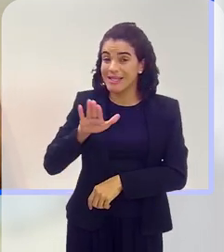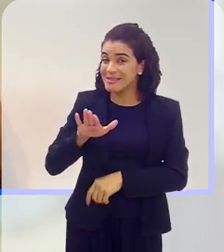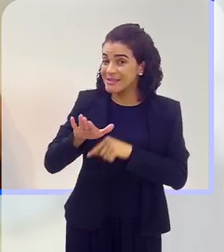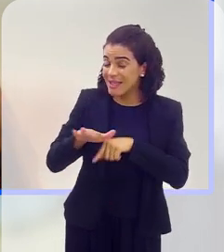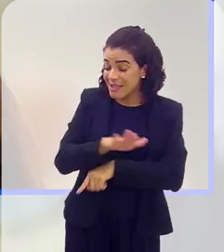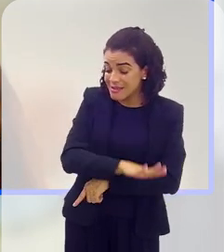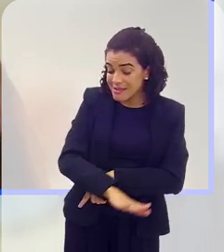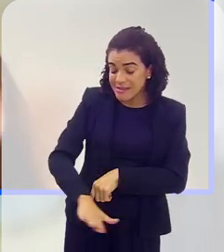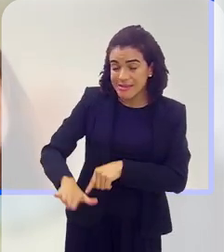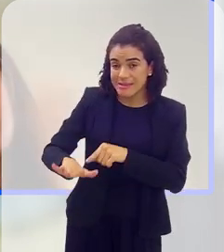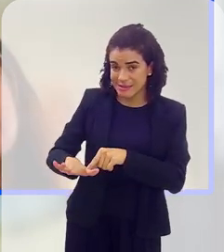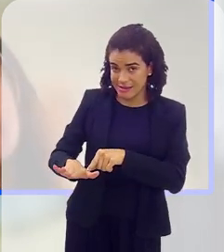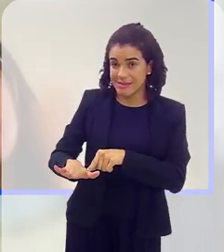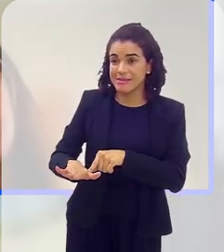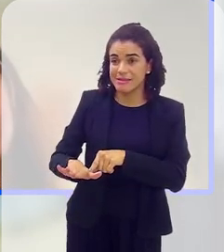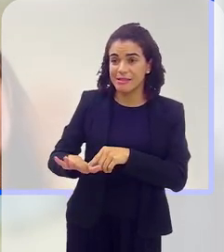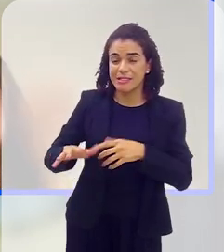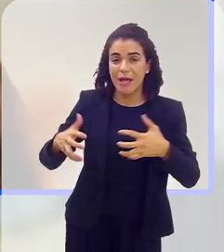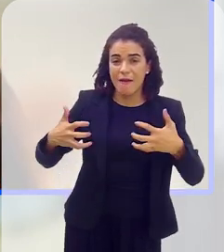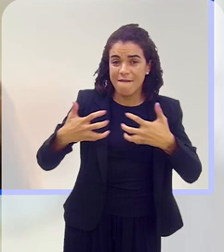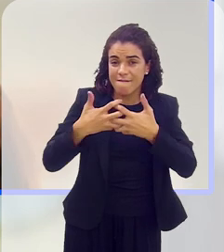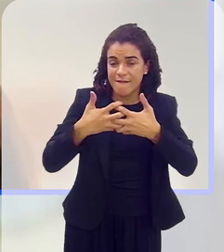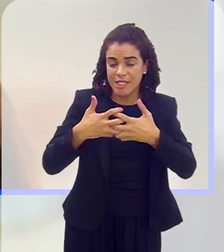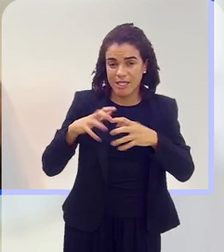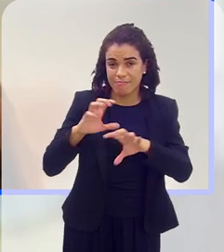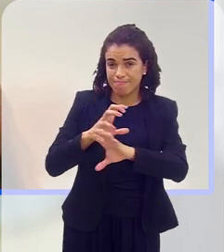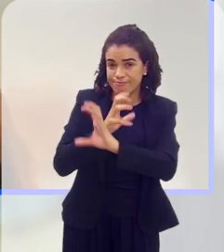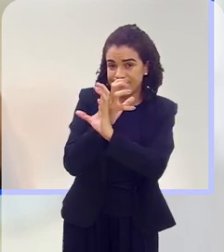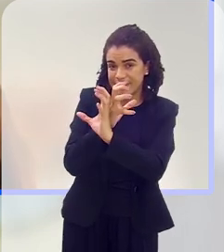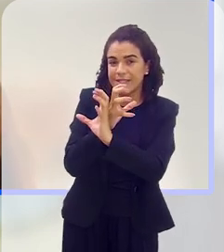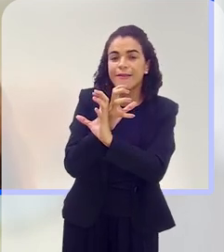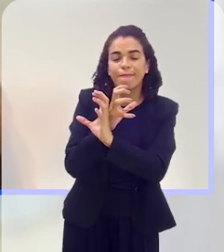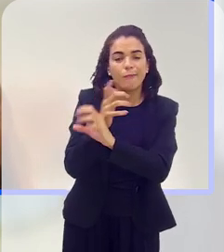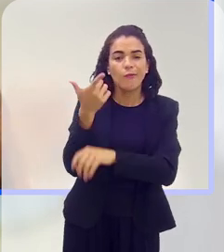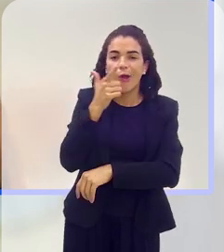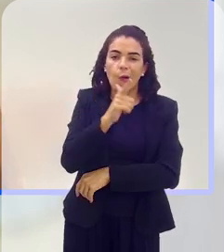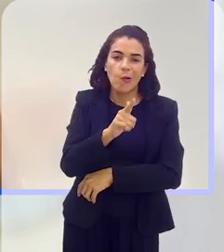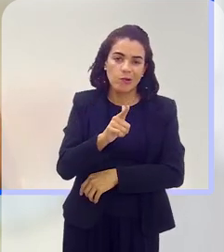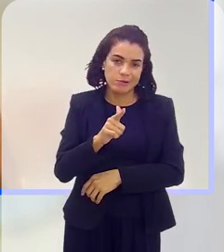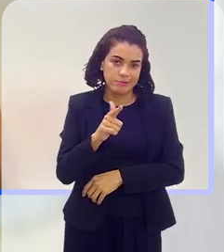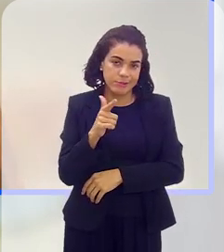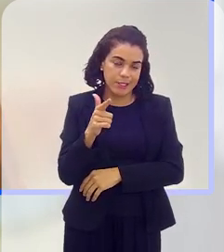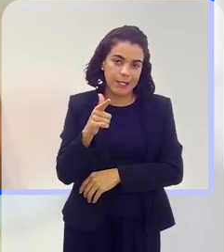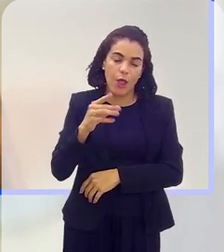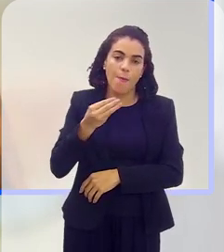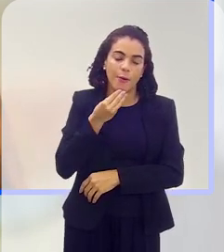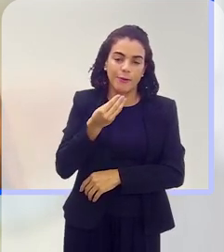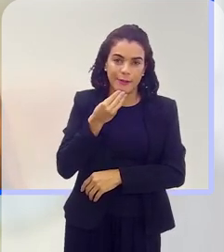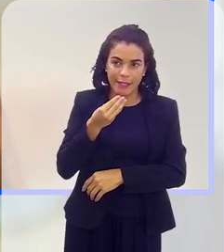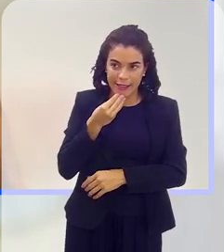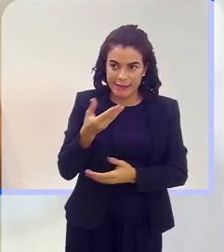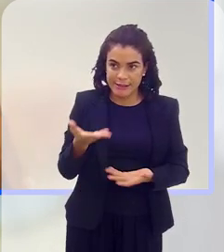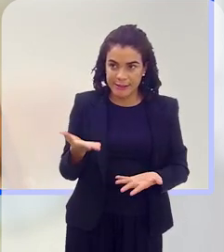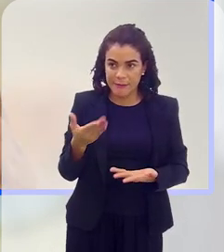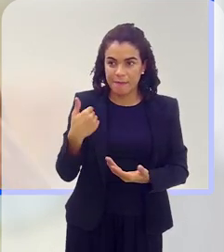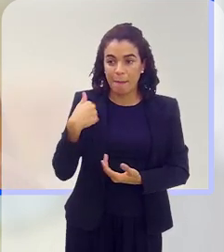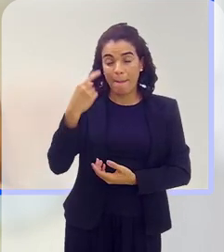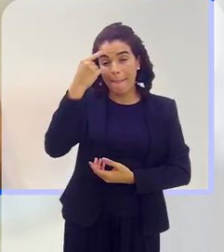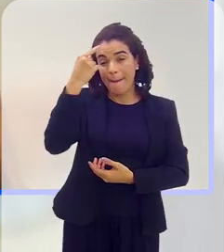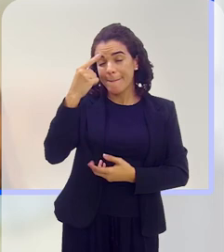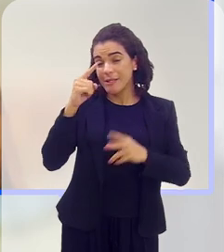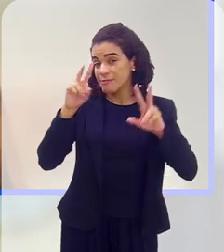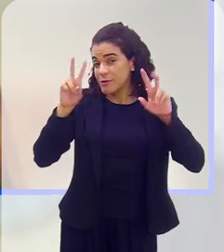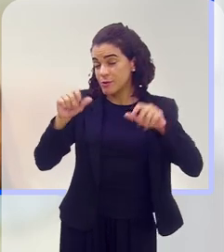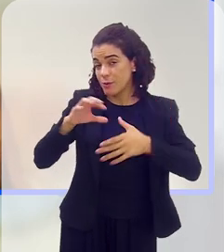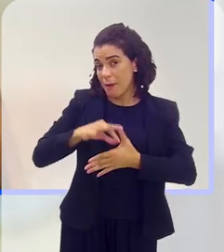estão aí na beira de fechar a placa do crescimento e elas não vão ter essa oportunidade. Eu penso muito, a